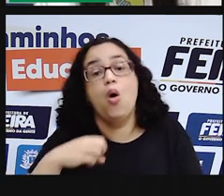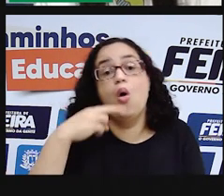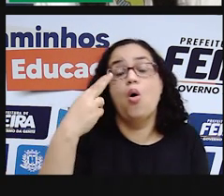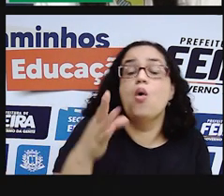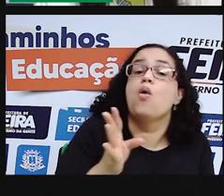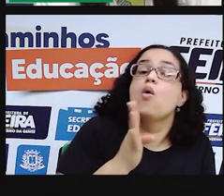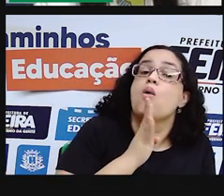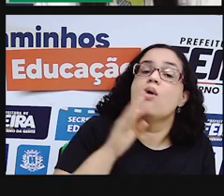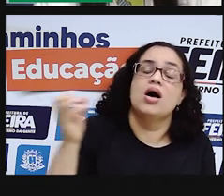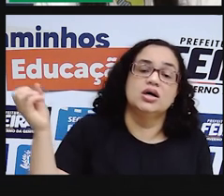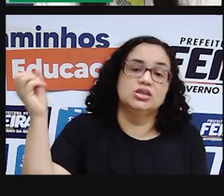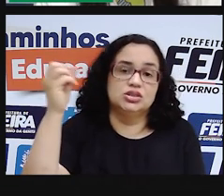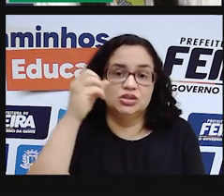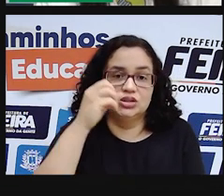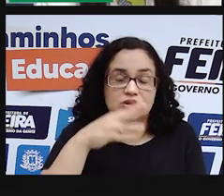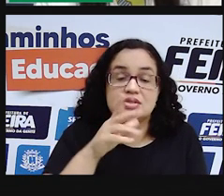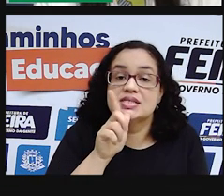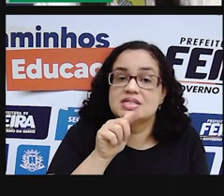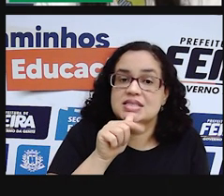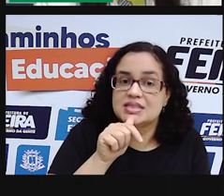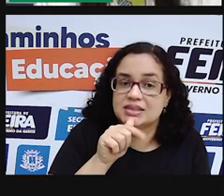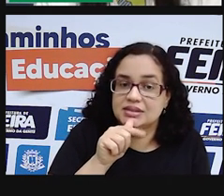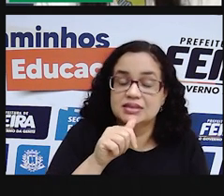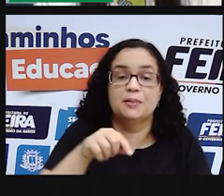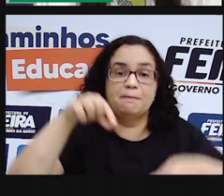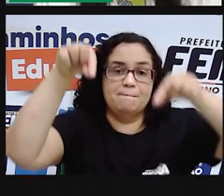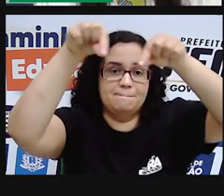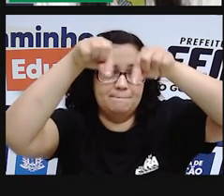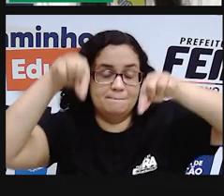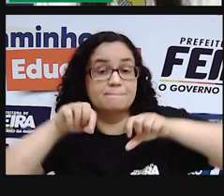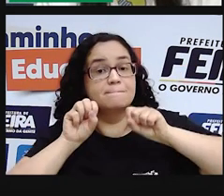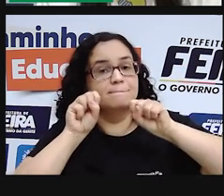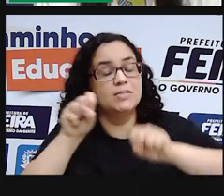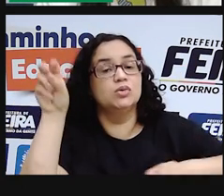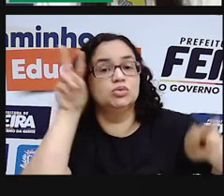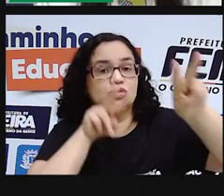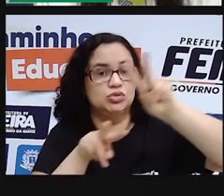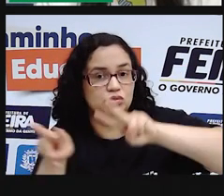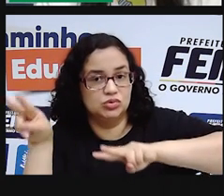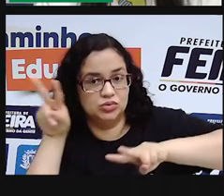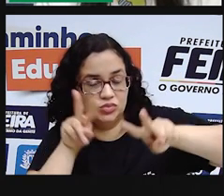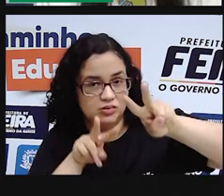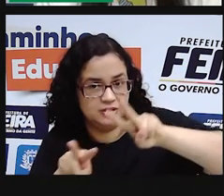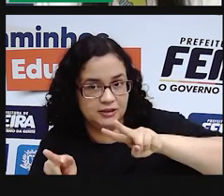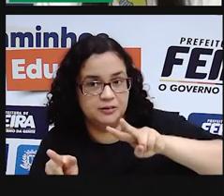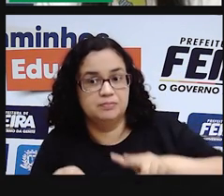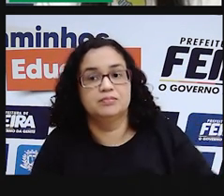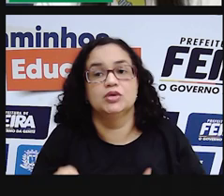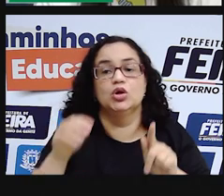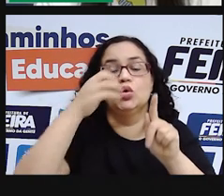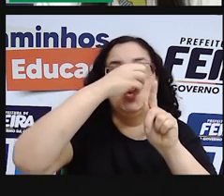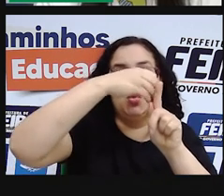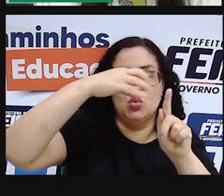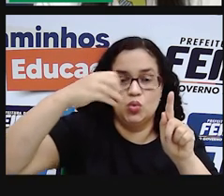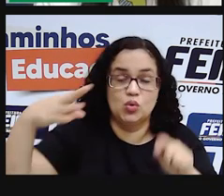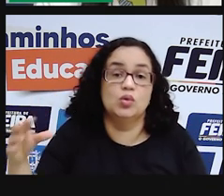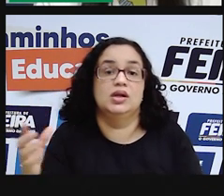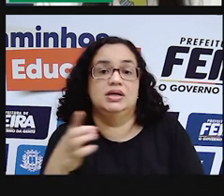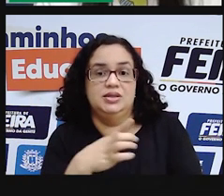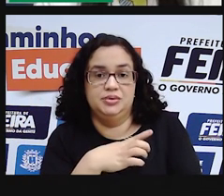reconhecer as nossas lagoas. Então você pode observar através dessa ferramenta que o Google